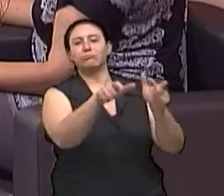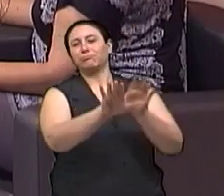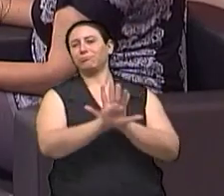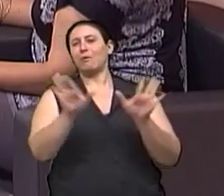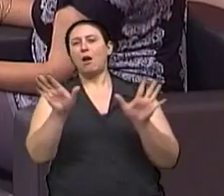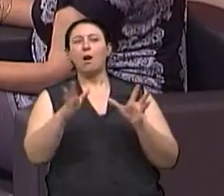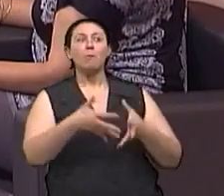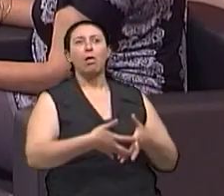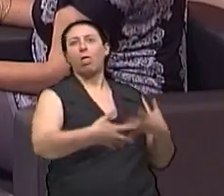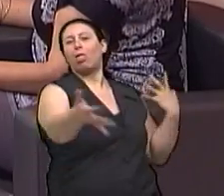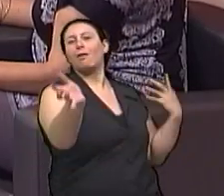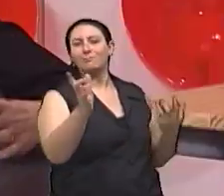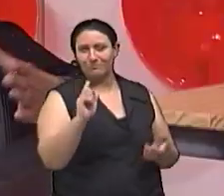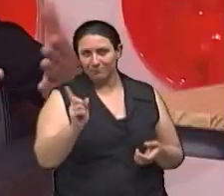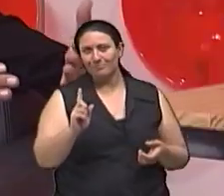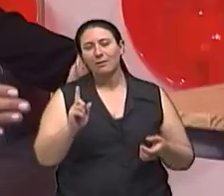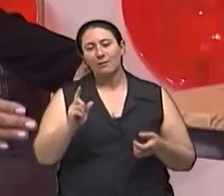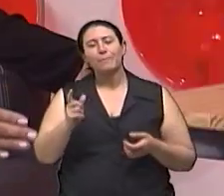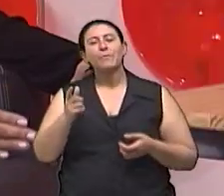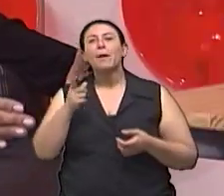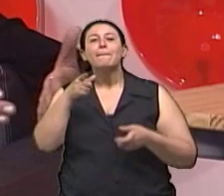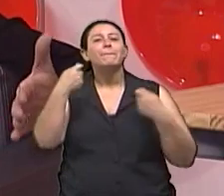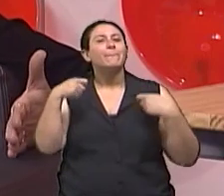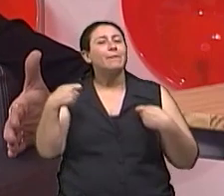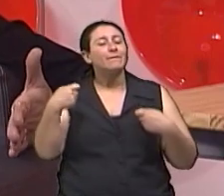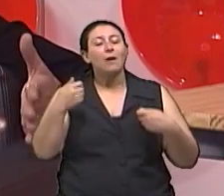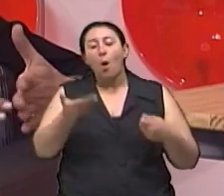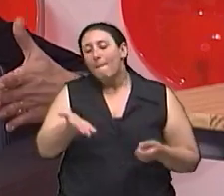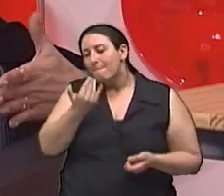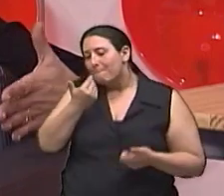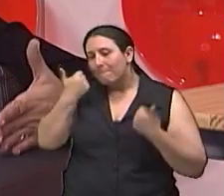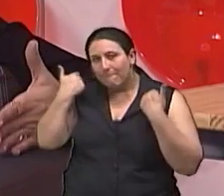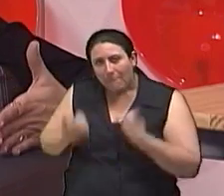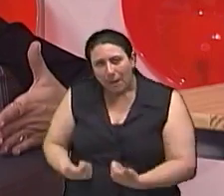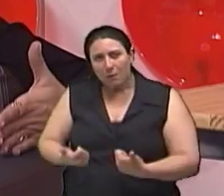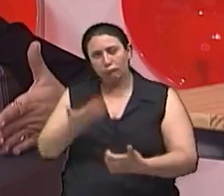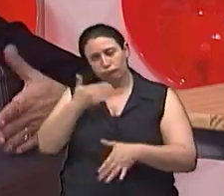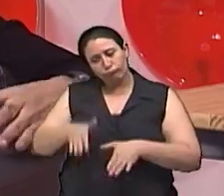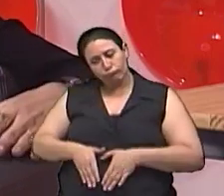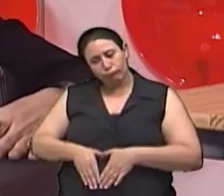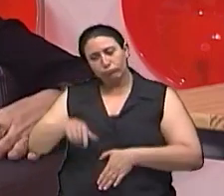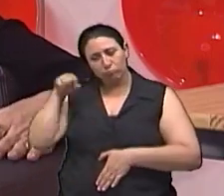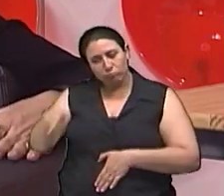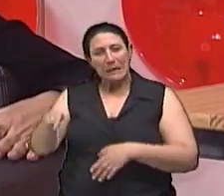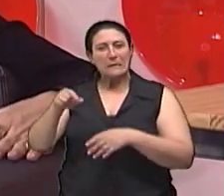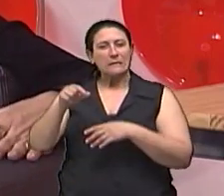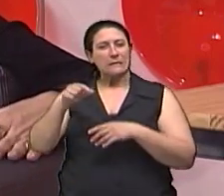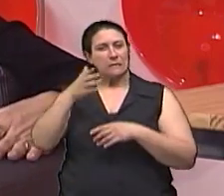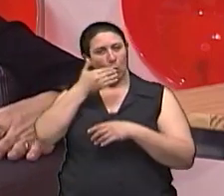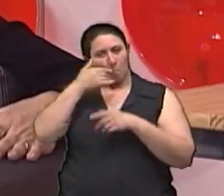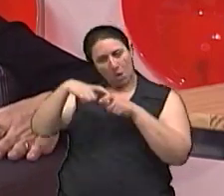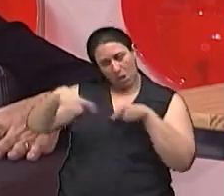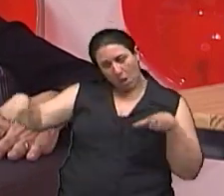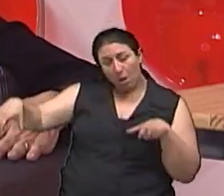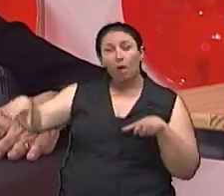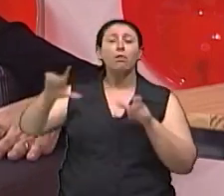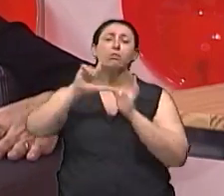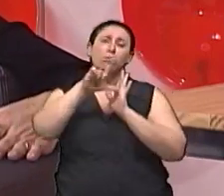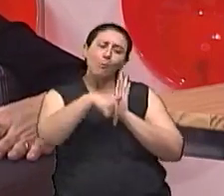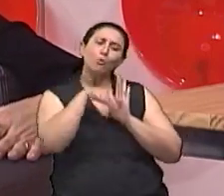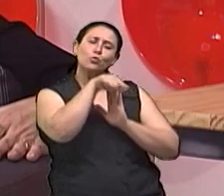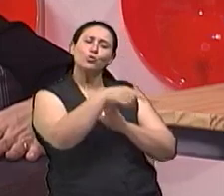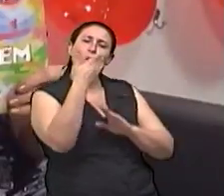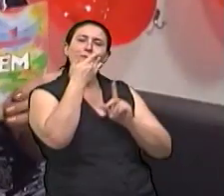Preferir comer assim Se alimentar muito bem com a refeição Para comer menos o